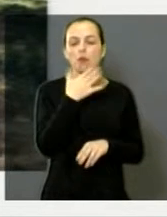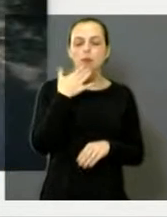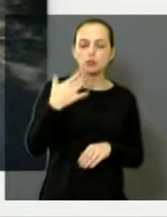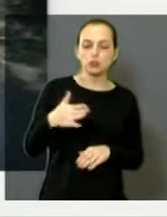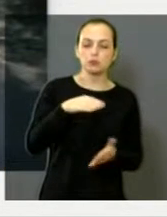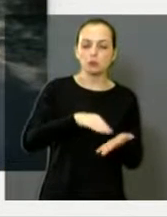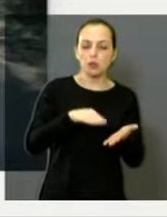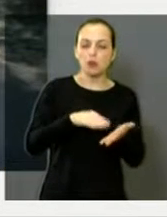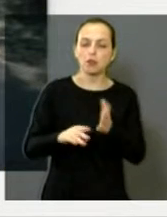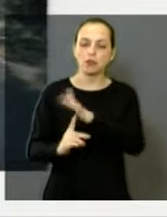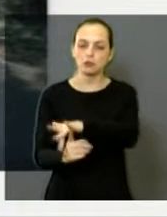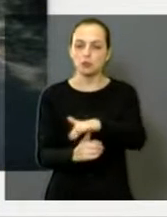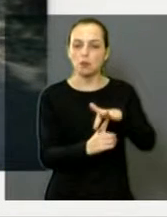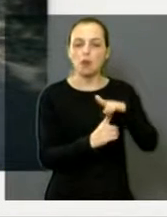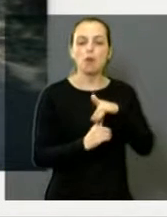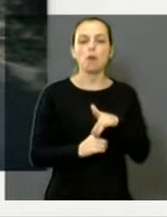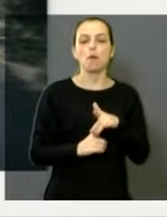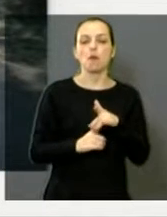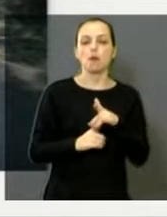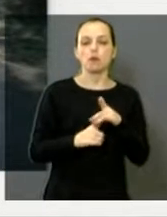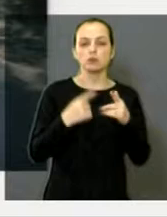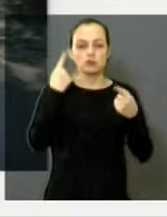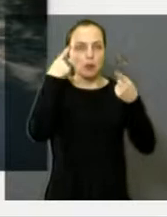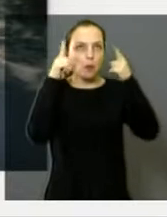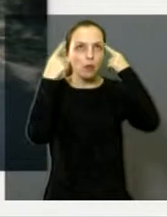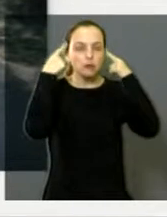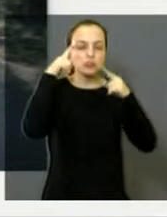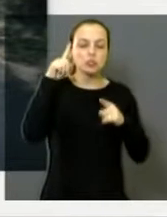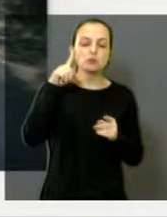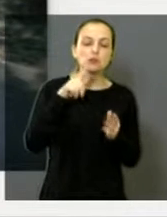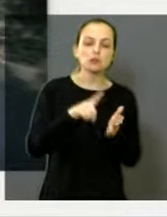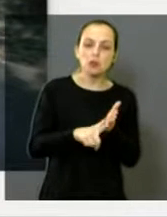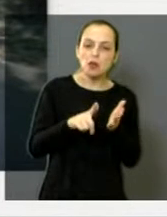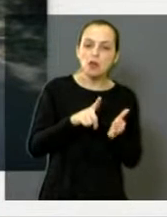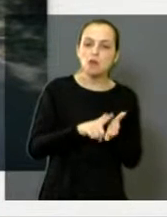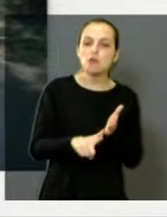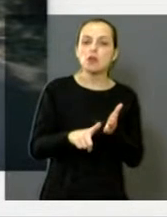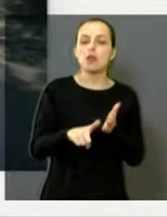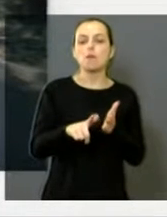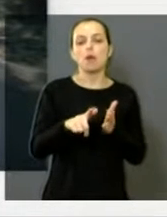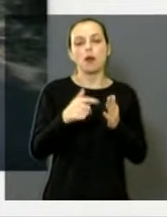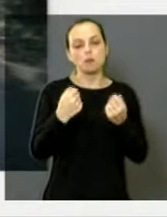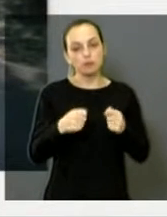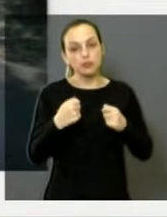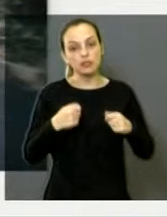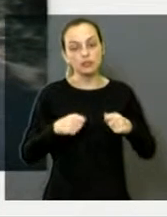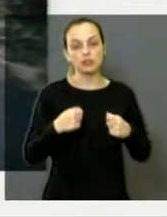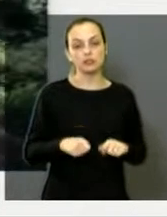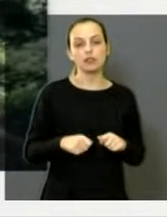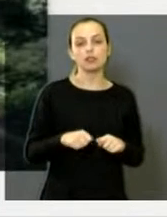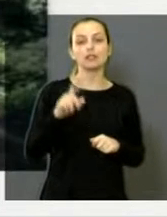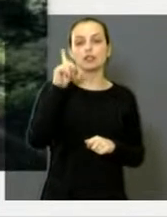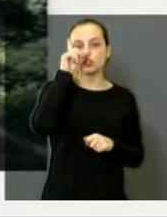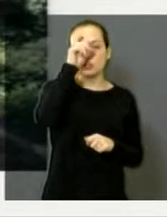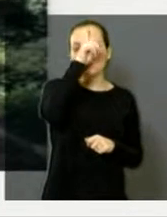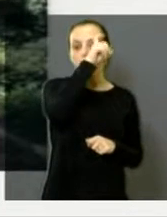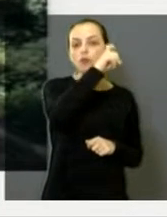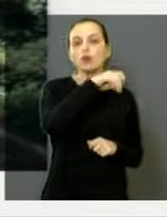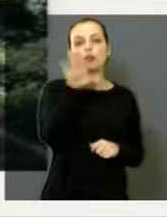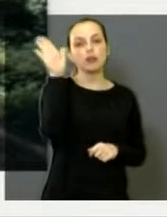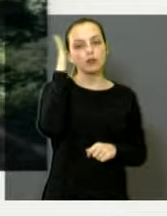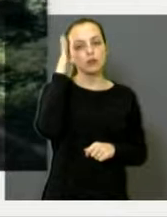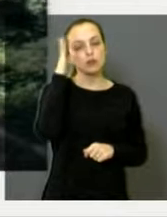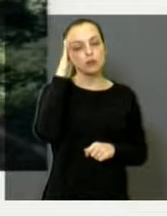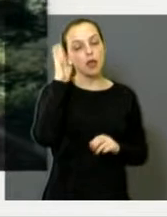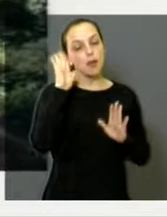para uma preocupação na lavagem de duas, três vezes por semana. Sei que se torna difícil, mas precisa ser